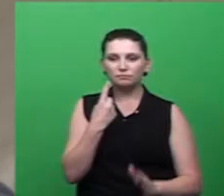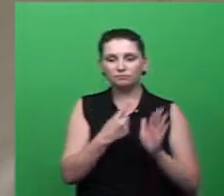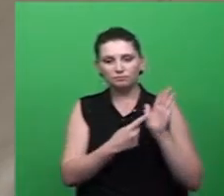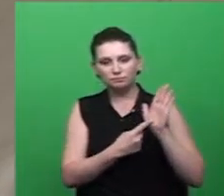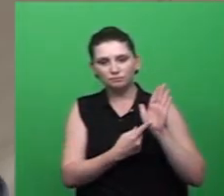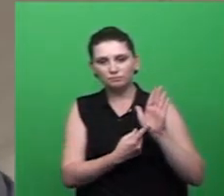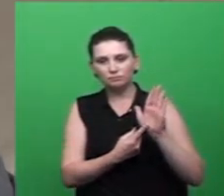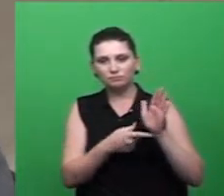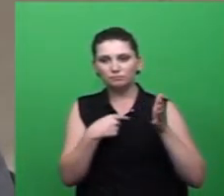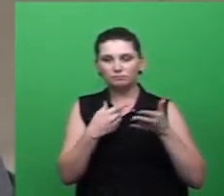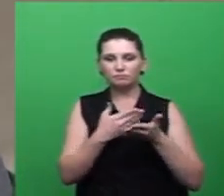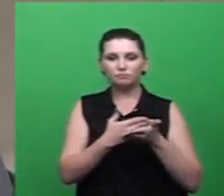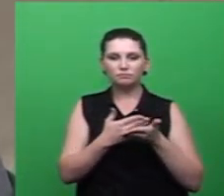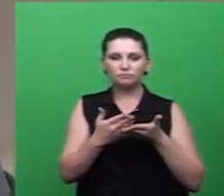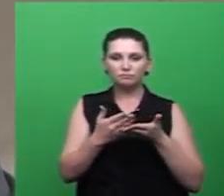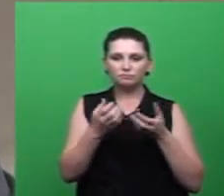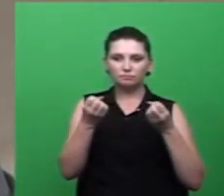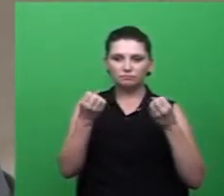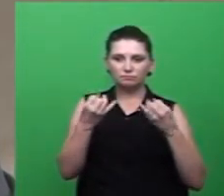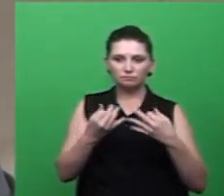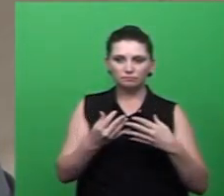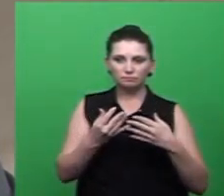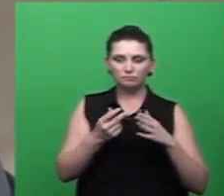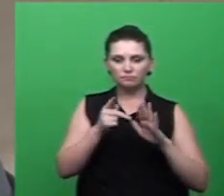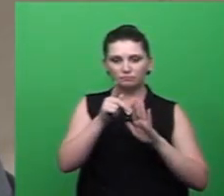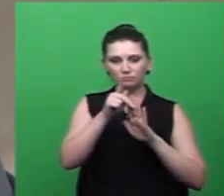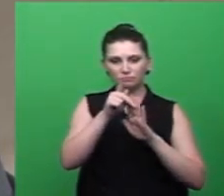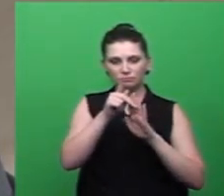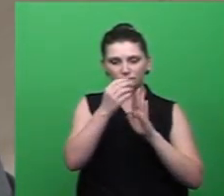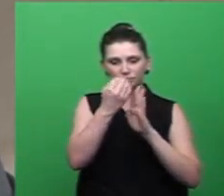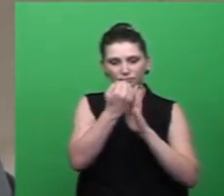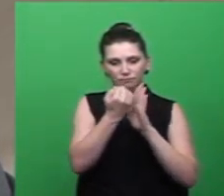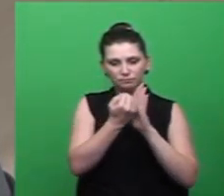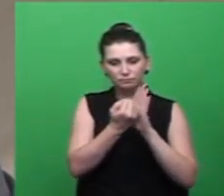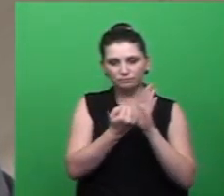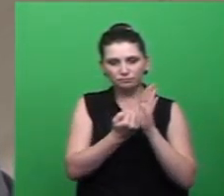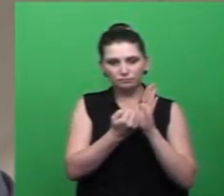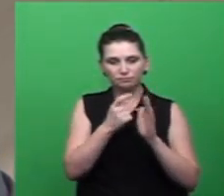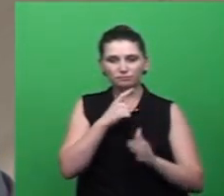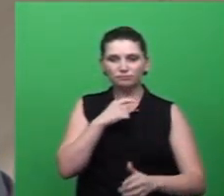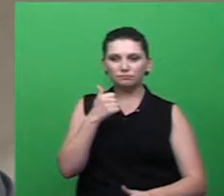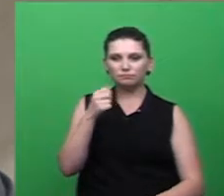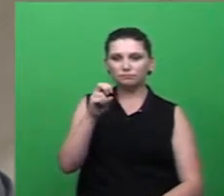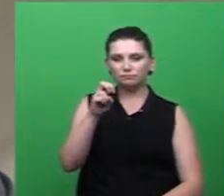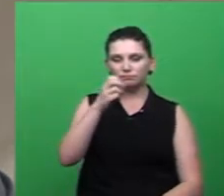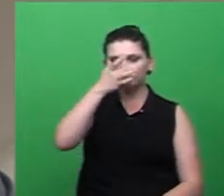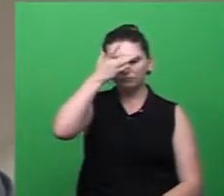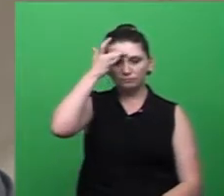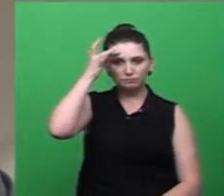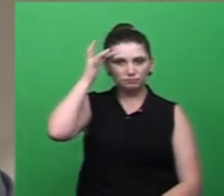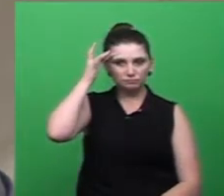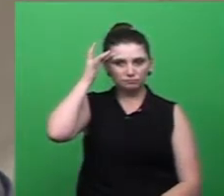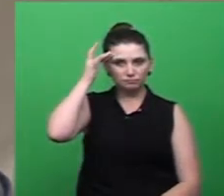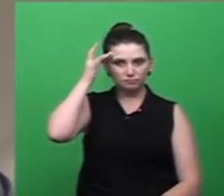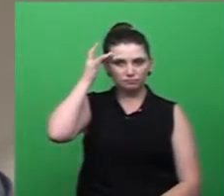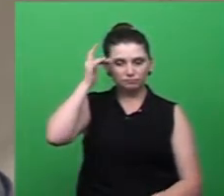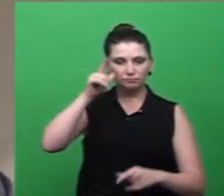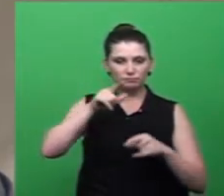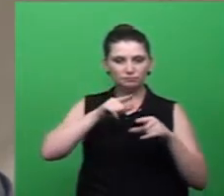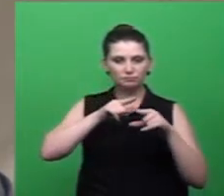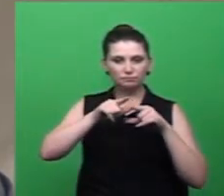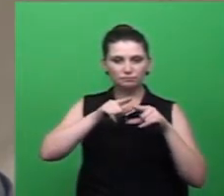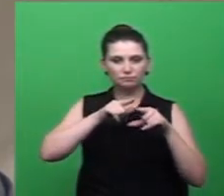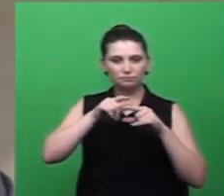Eu vou começar explicando um pouco mais sobre o nosso programa. Nós temos hoje 15 pessoas em voltas justamente